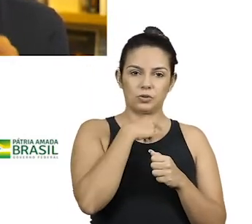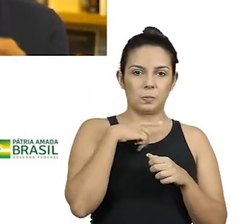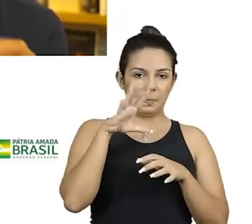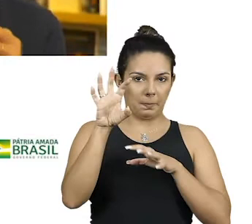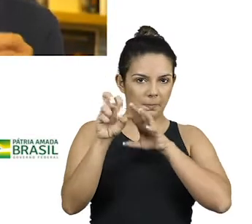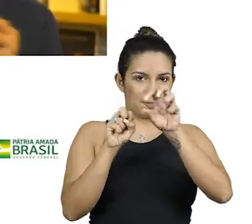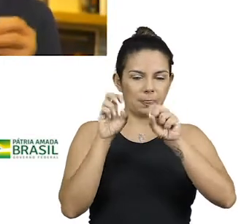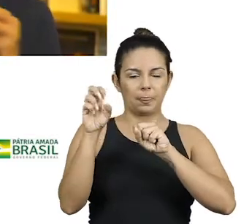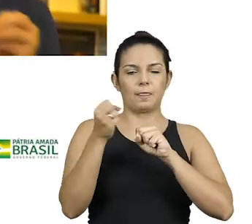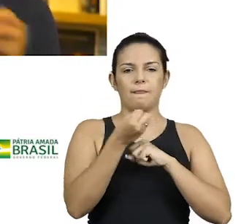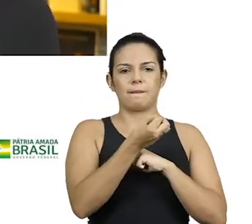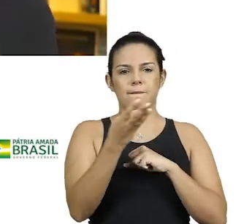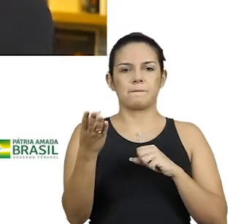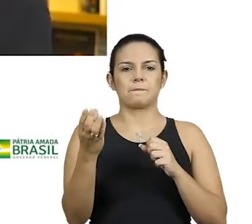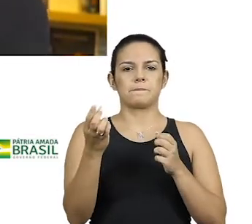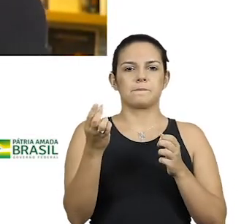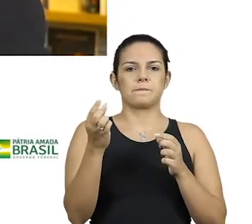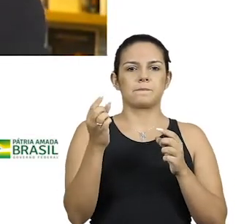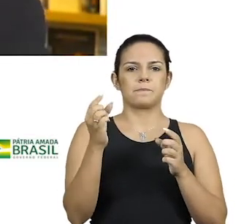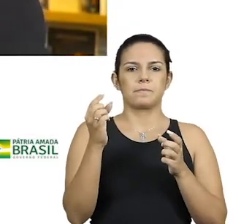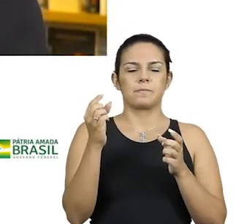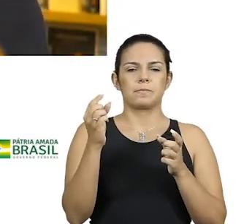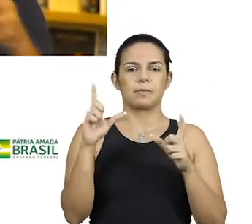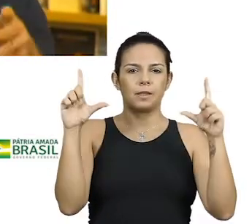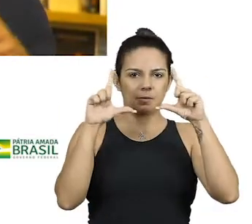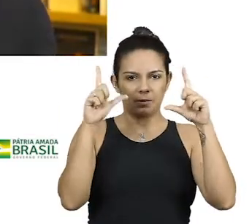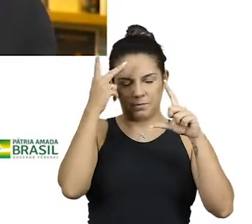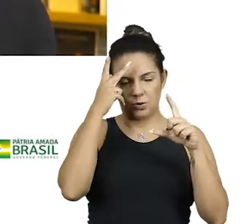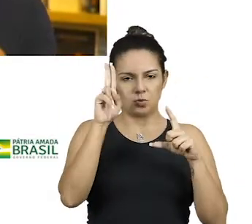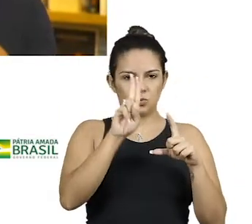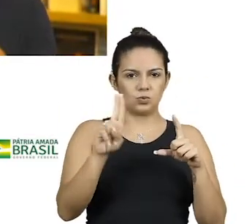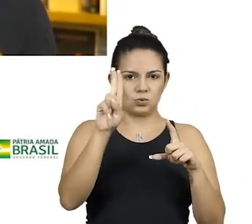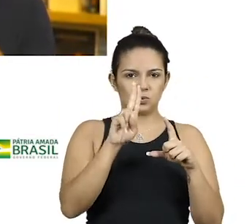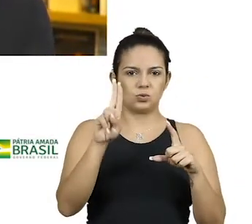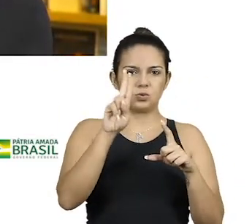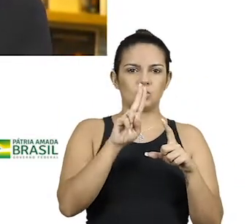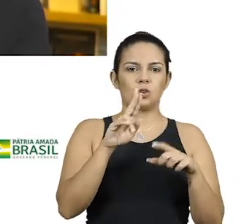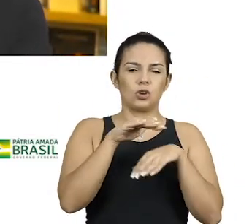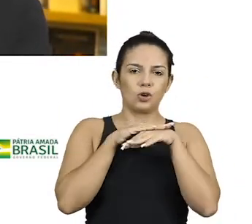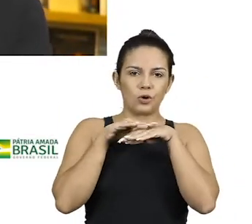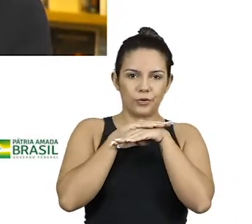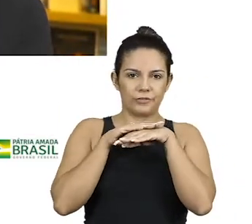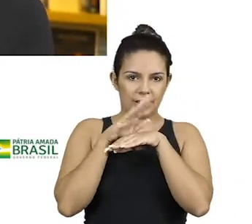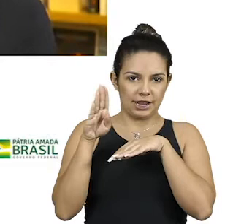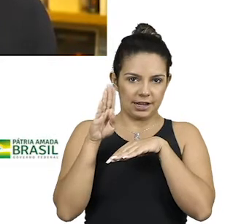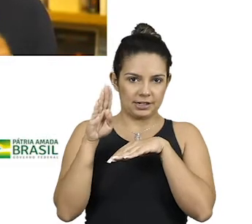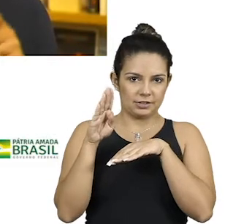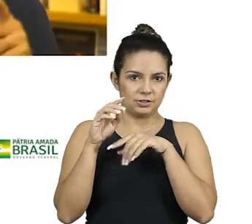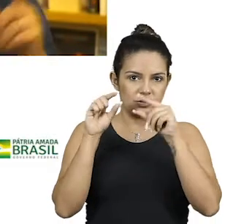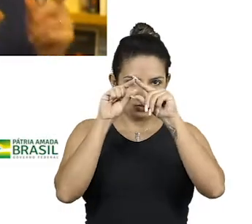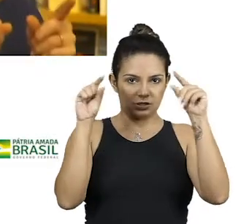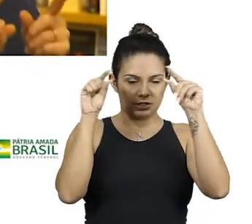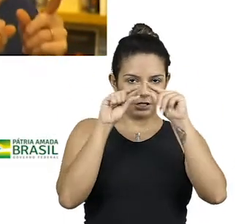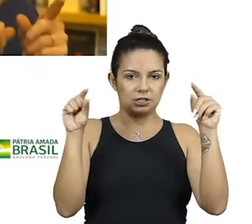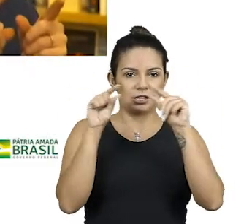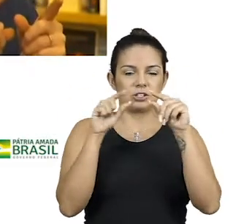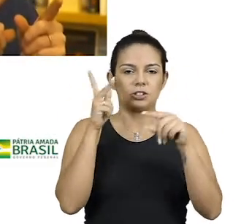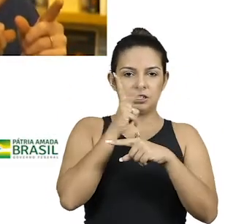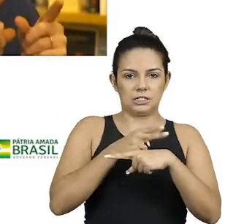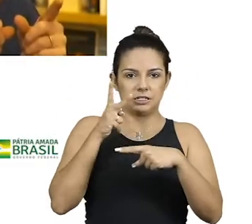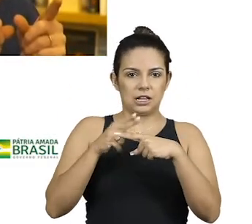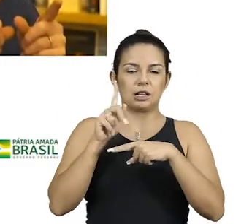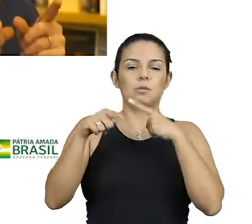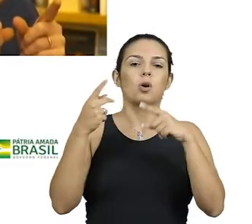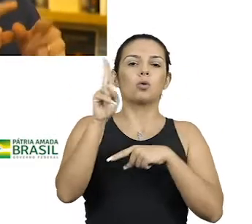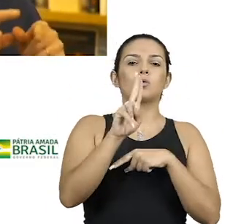alguns trechos do programa para usar no Conversa, uns trechos da série. E depois usamos